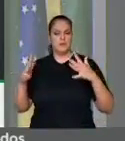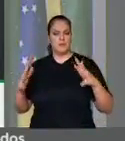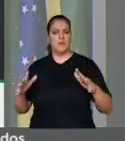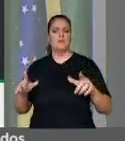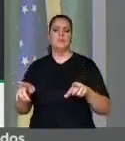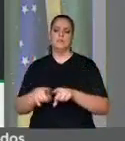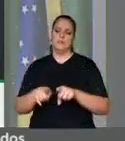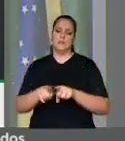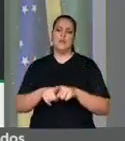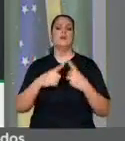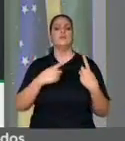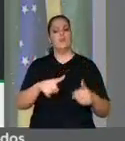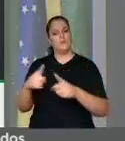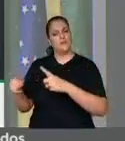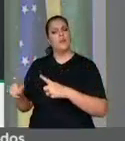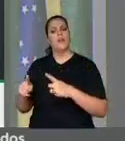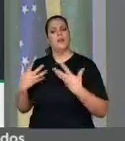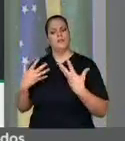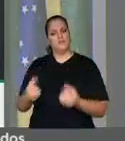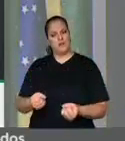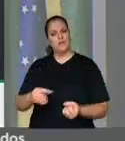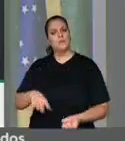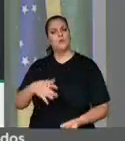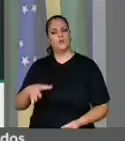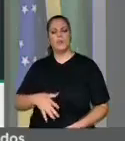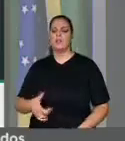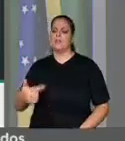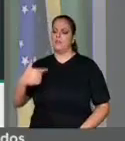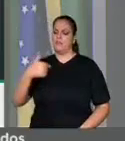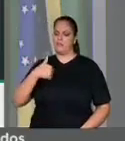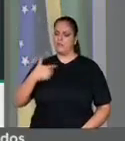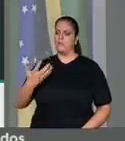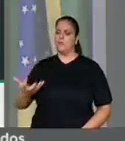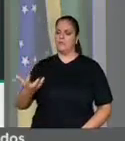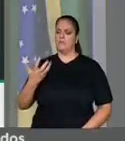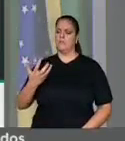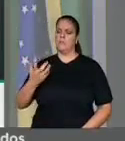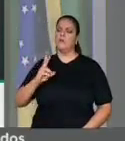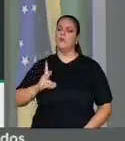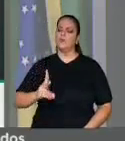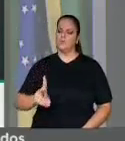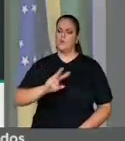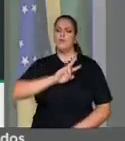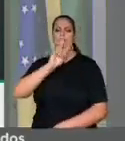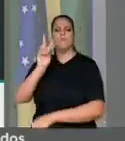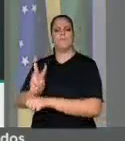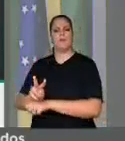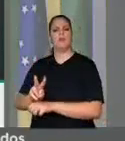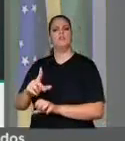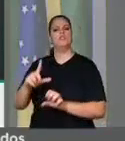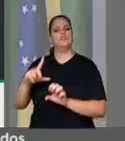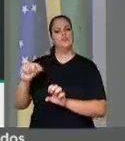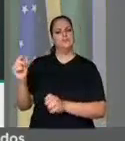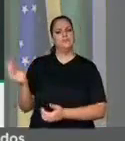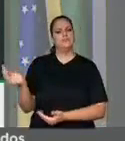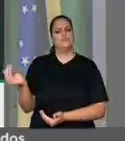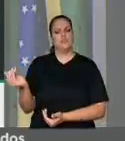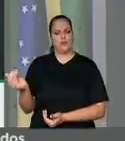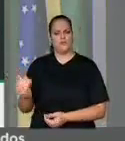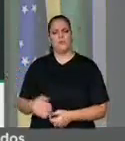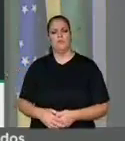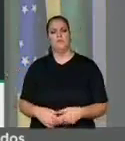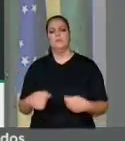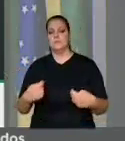a voz da juventude e do jovem empreendedor. Precisamos de política pública para jovens, sim, mas não